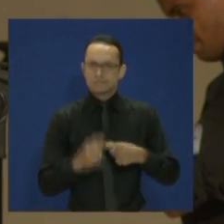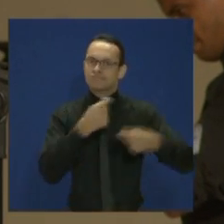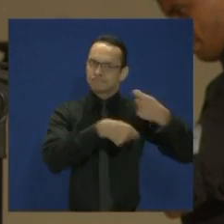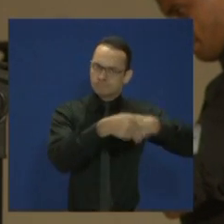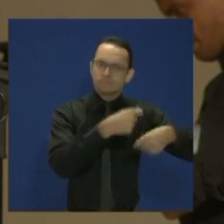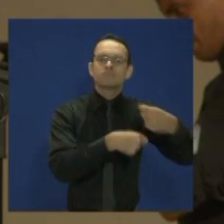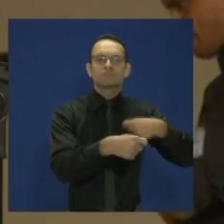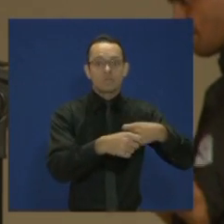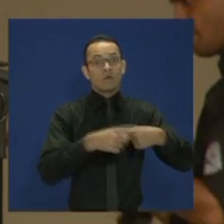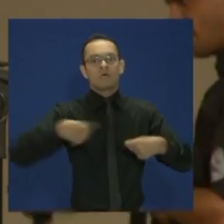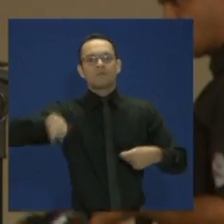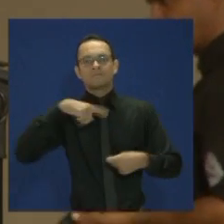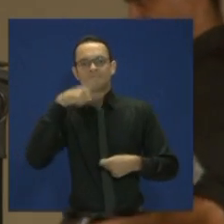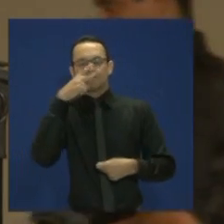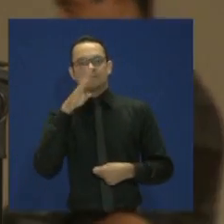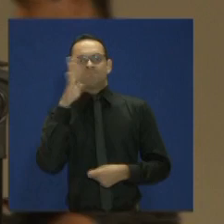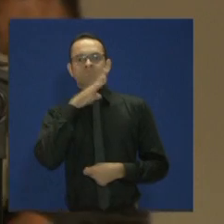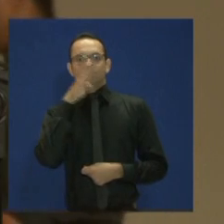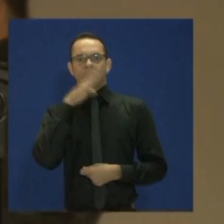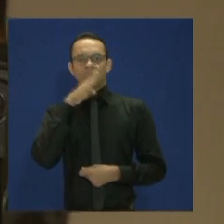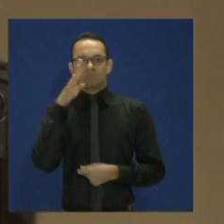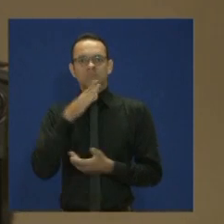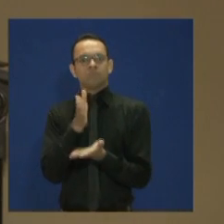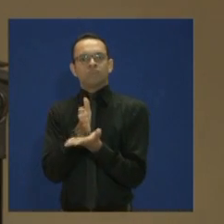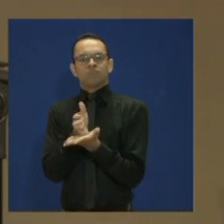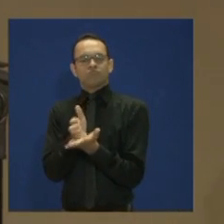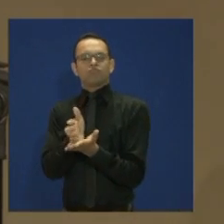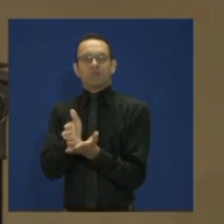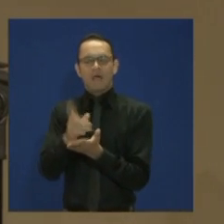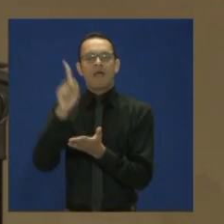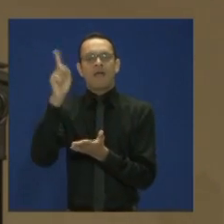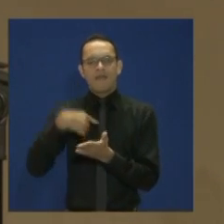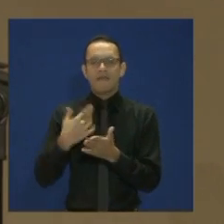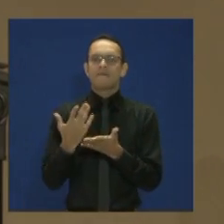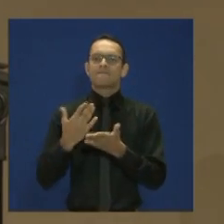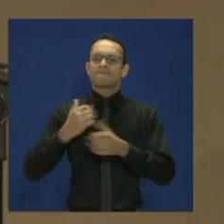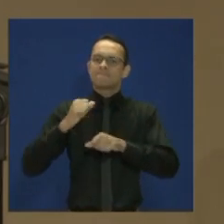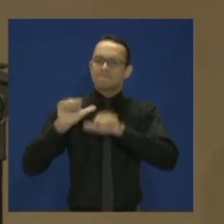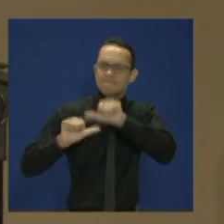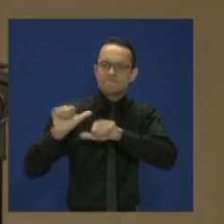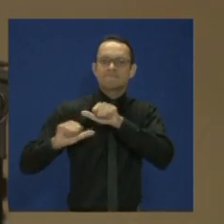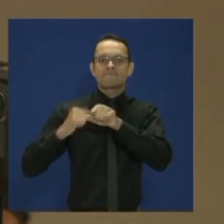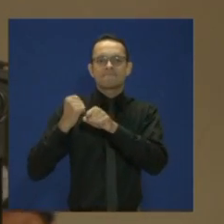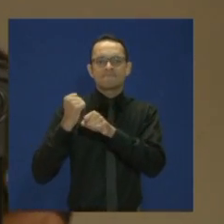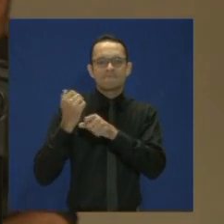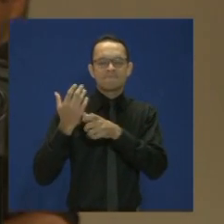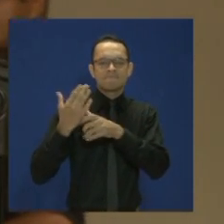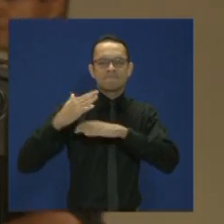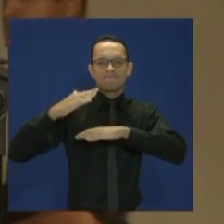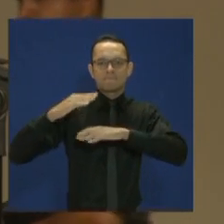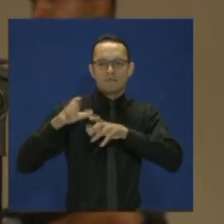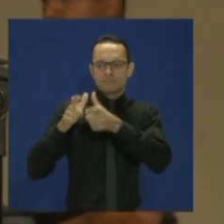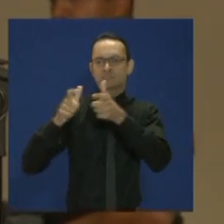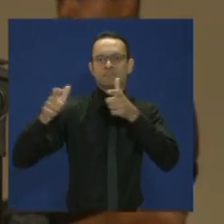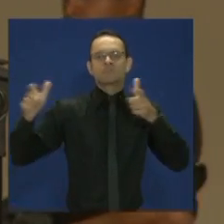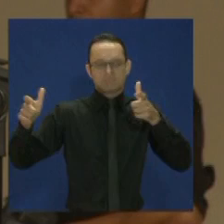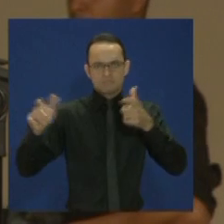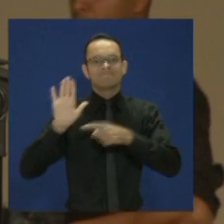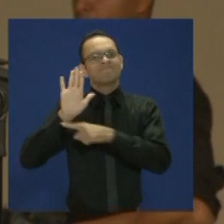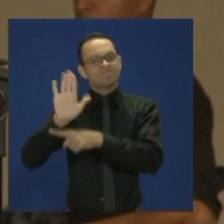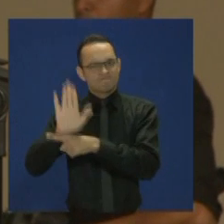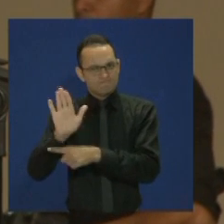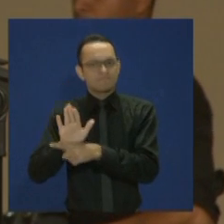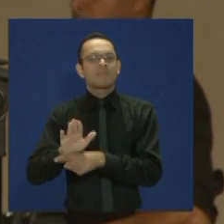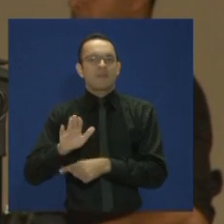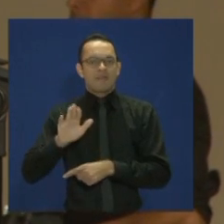mantendo um amplo programa de reformas, de expansão. Só para dar um número, nós temos hoje da ordem